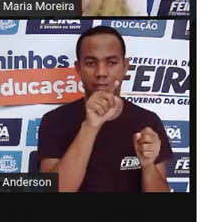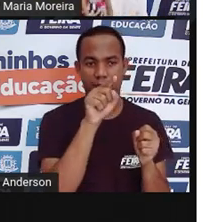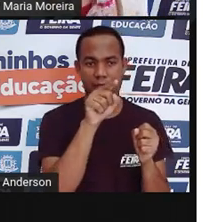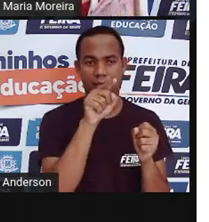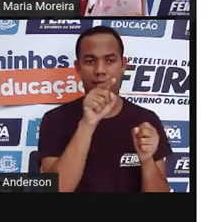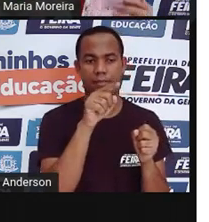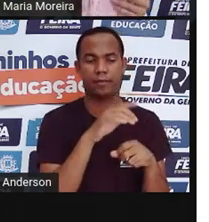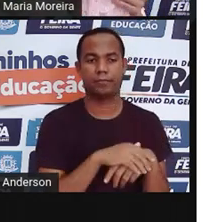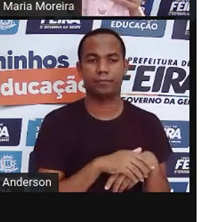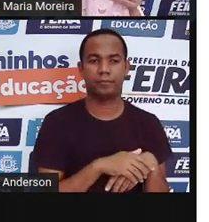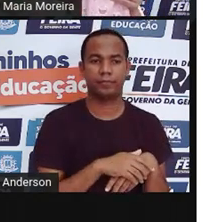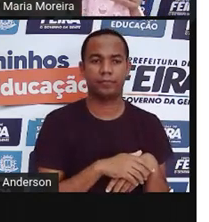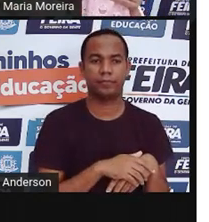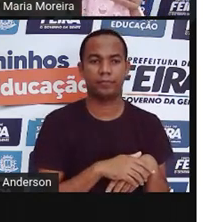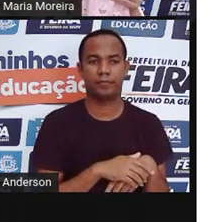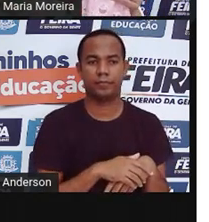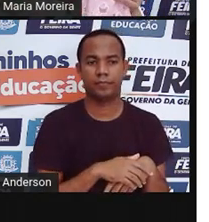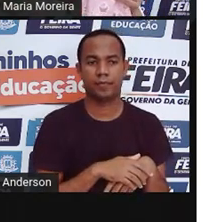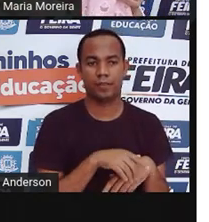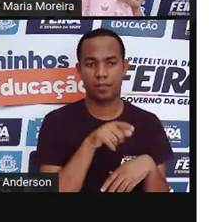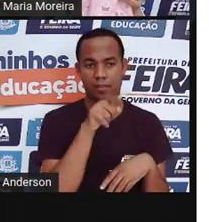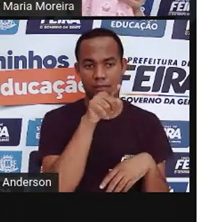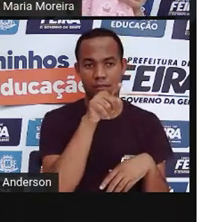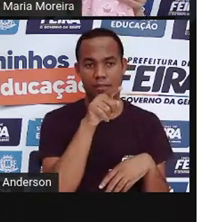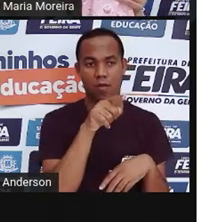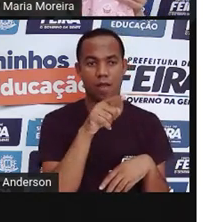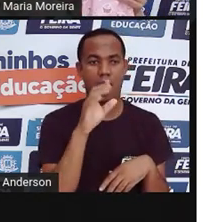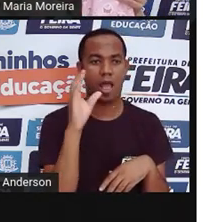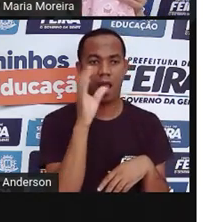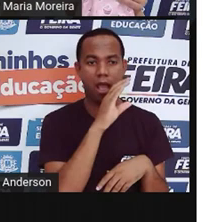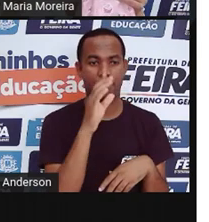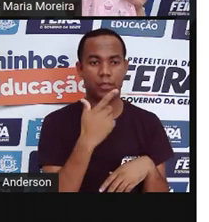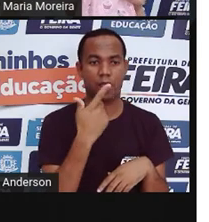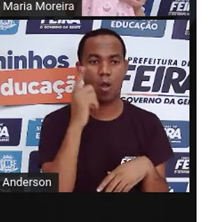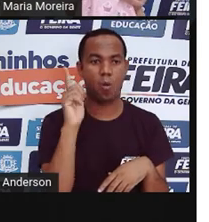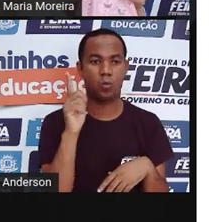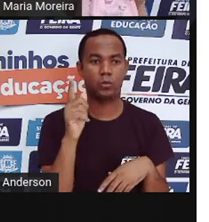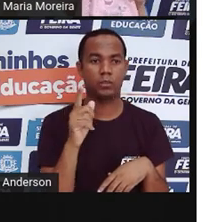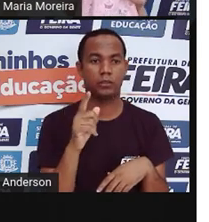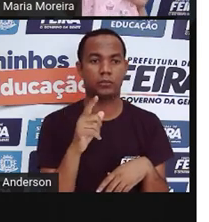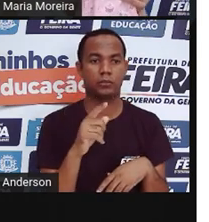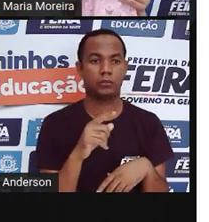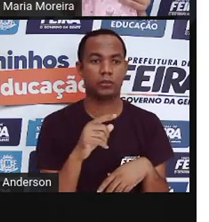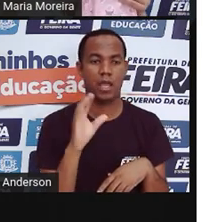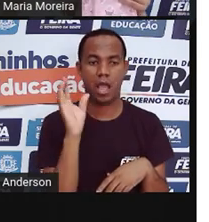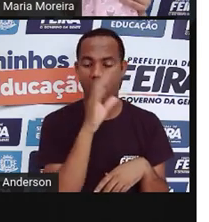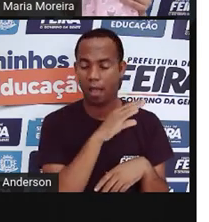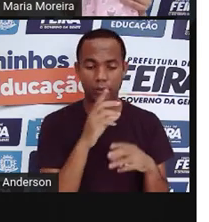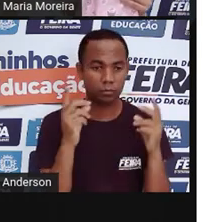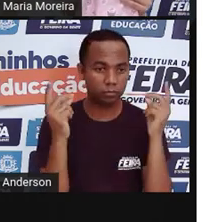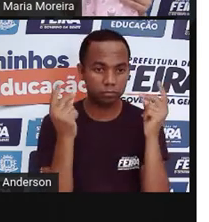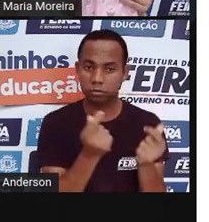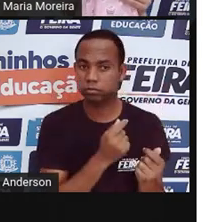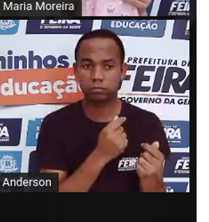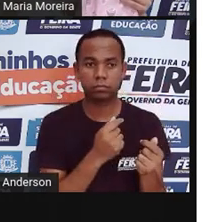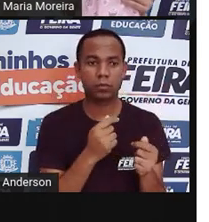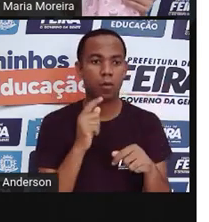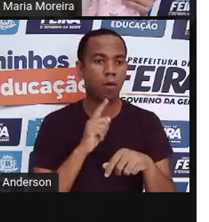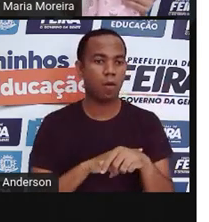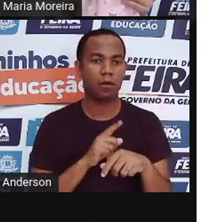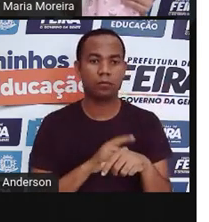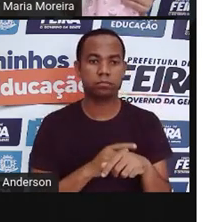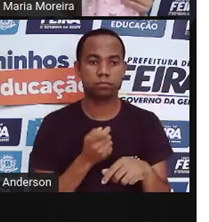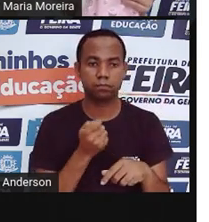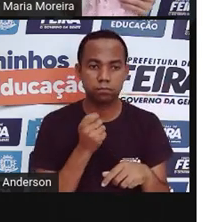outra aqui, ela foi feita em dois dias? Não, ela foi feita o quê? Em instantes, em poucas horas, bem